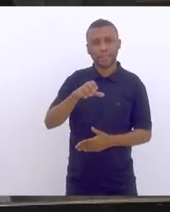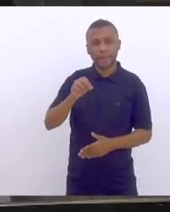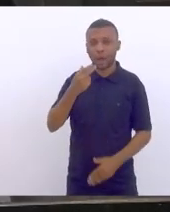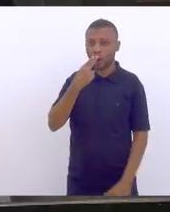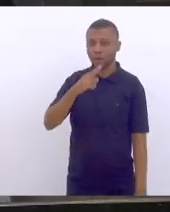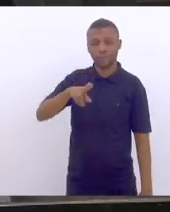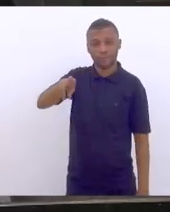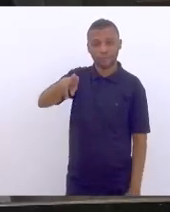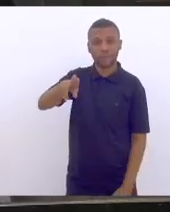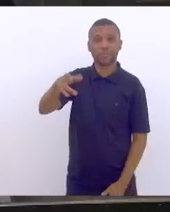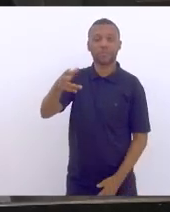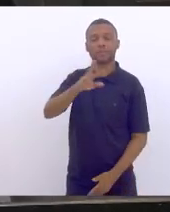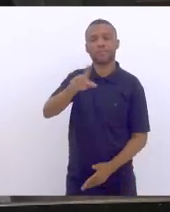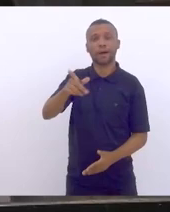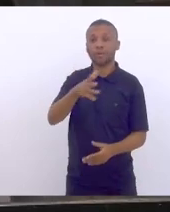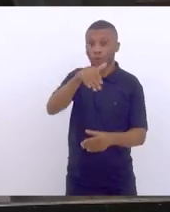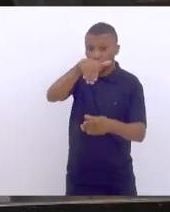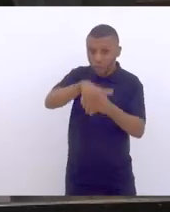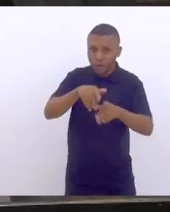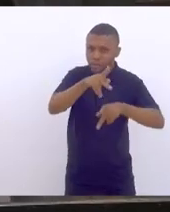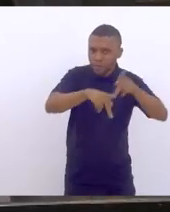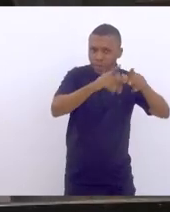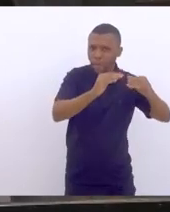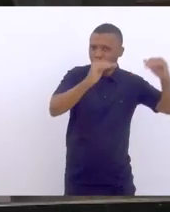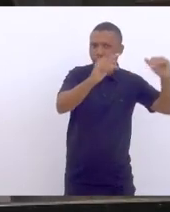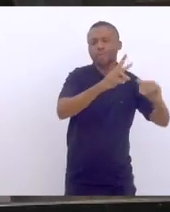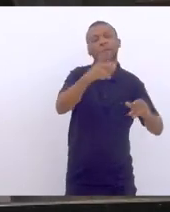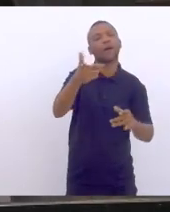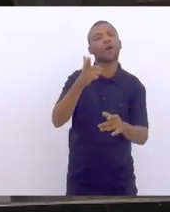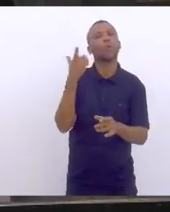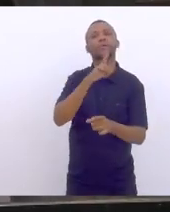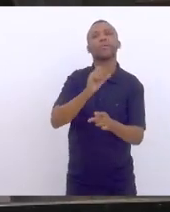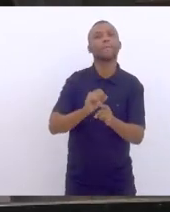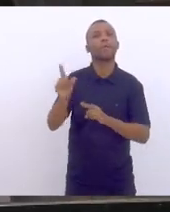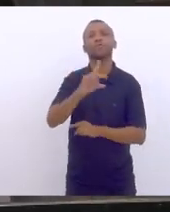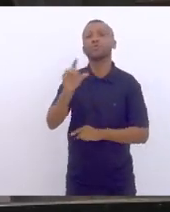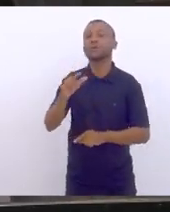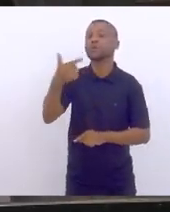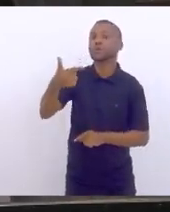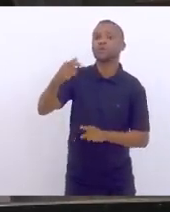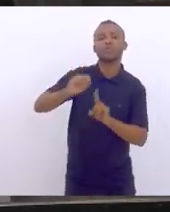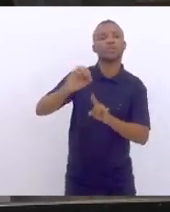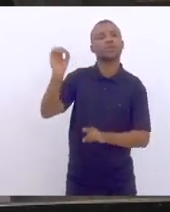mas que será varrido pelo voto popular, pela soberania popular do Brasil no dia 2 de outubro. Muito obrigado.